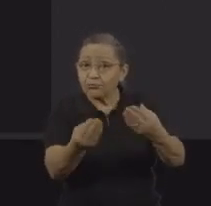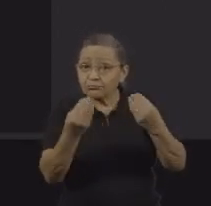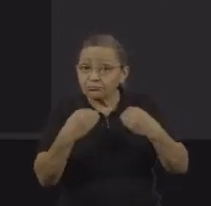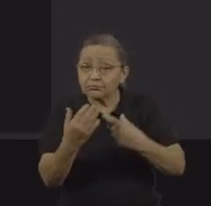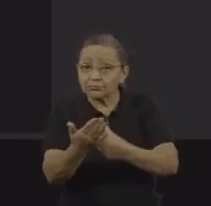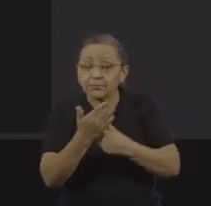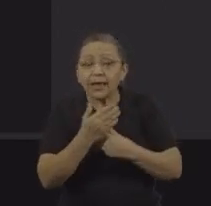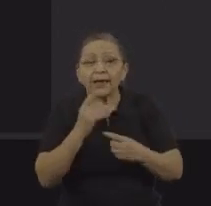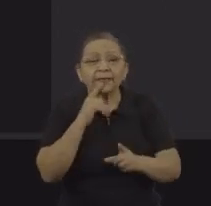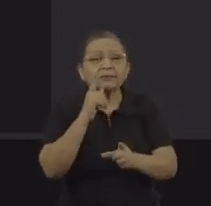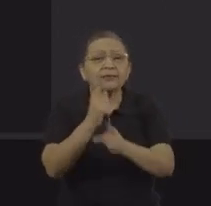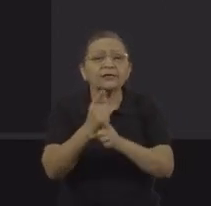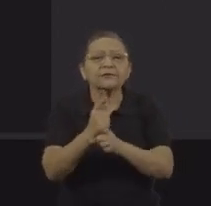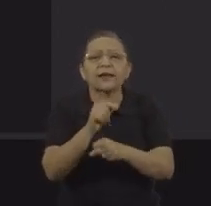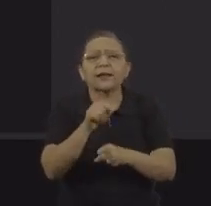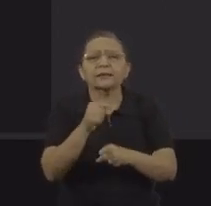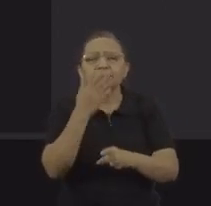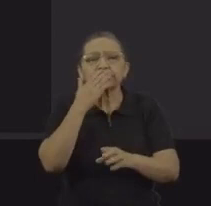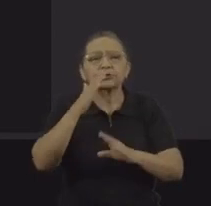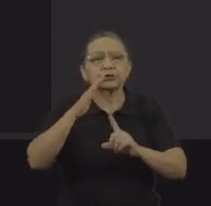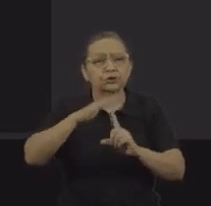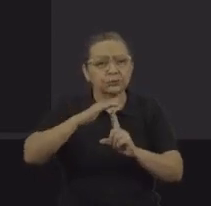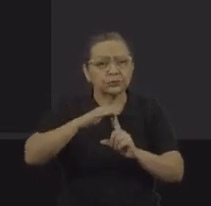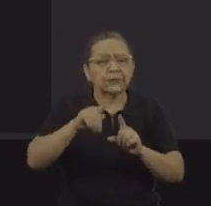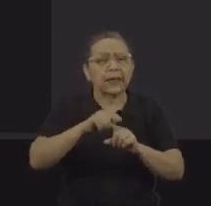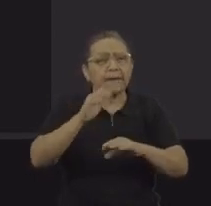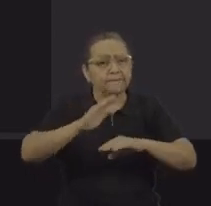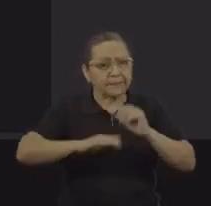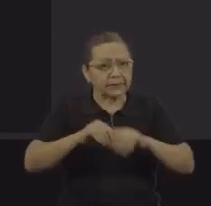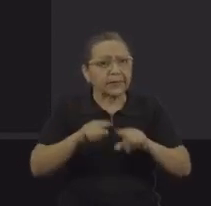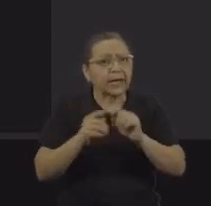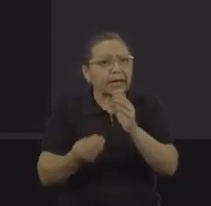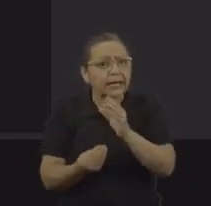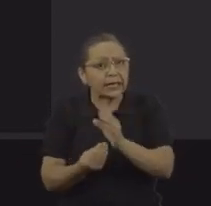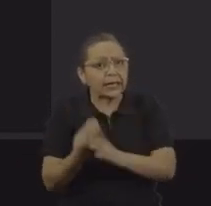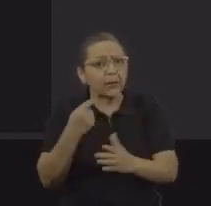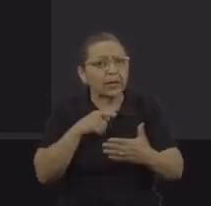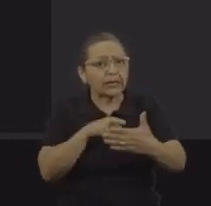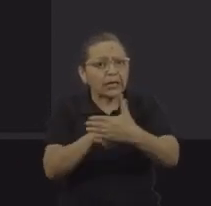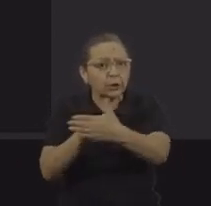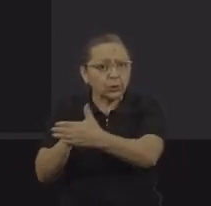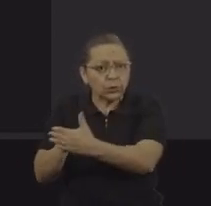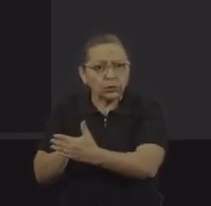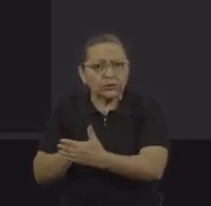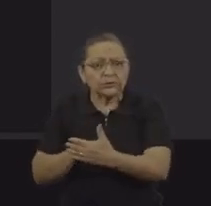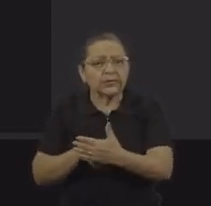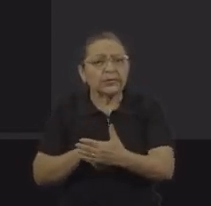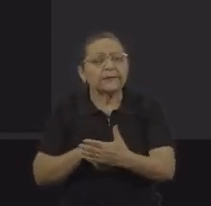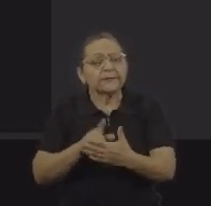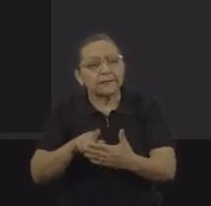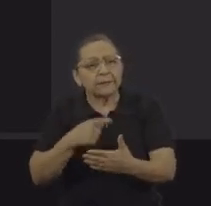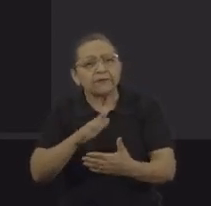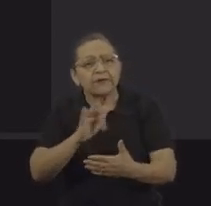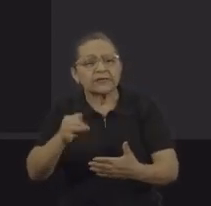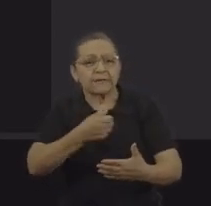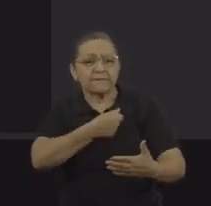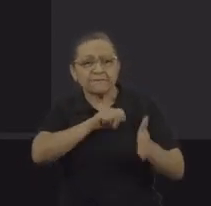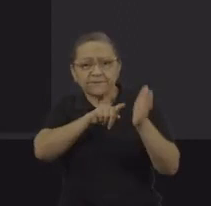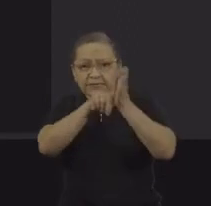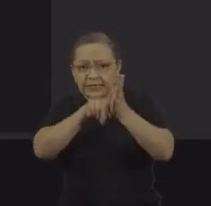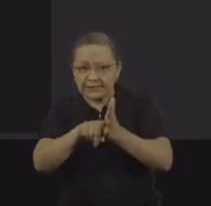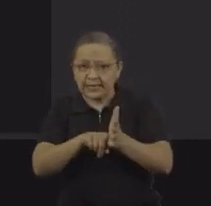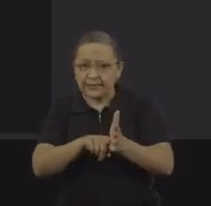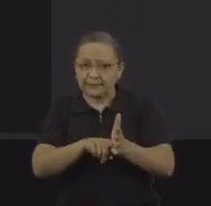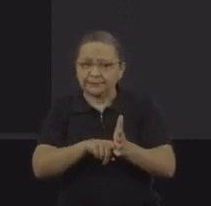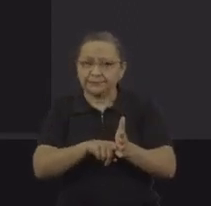essa prática e, eventualmente, a criar uma denúncia que depois vai ser, então, fiscalizada pelos órgãos competentes.